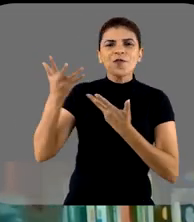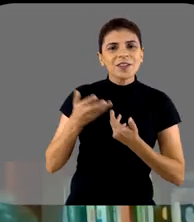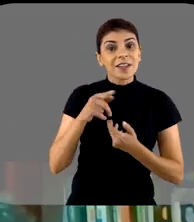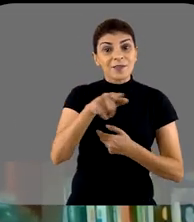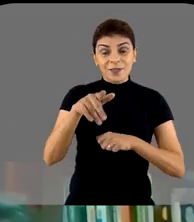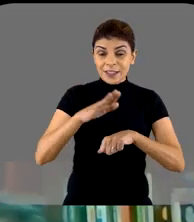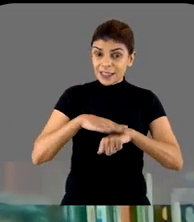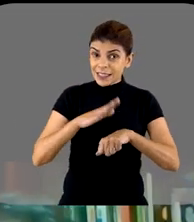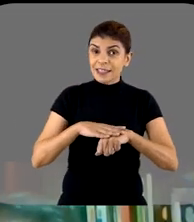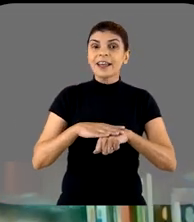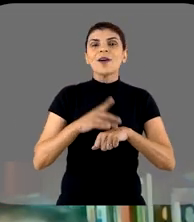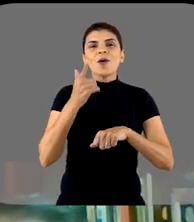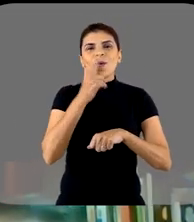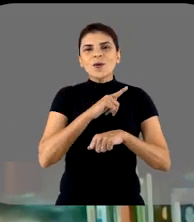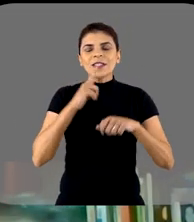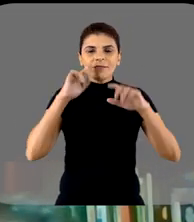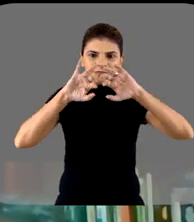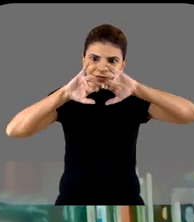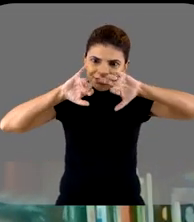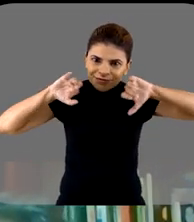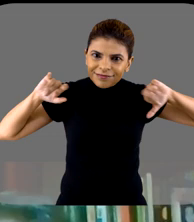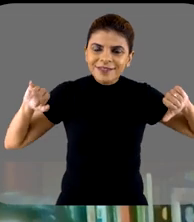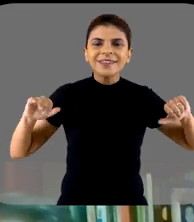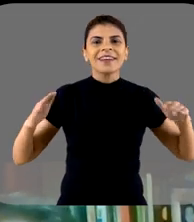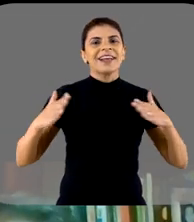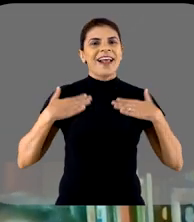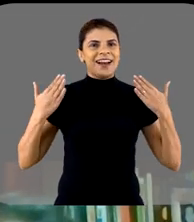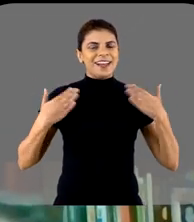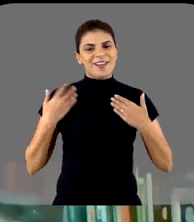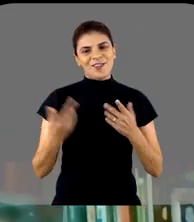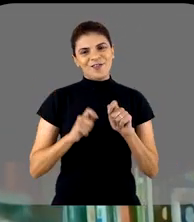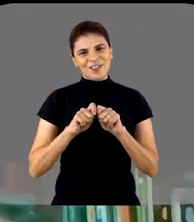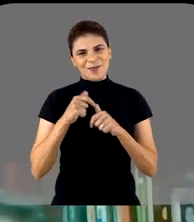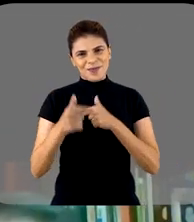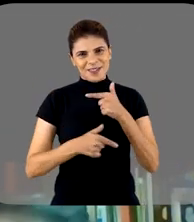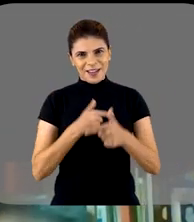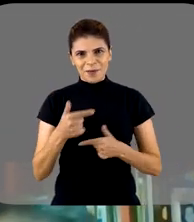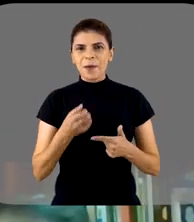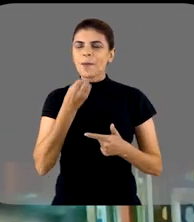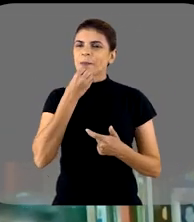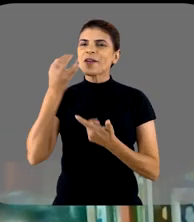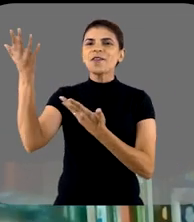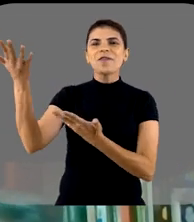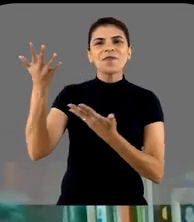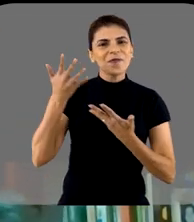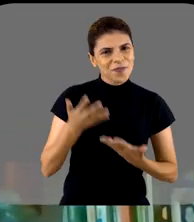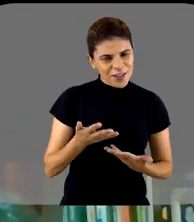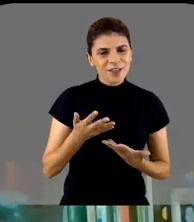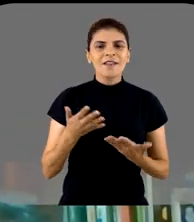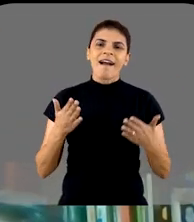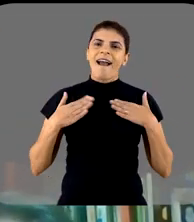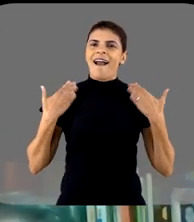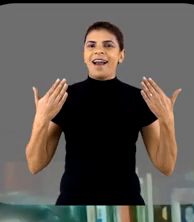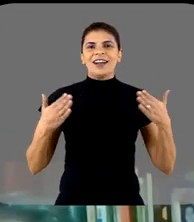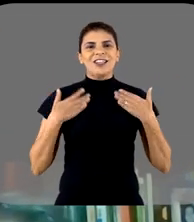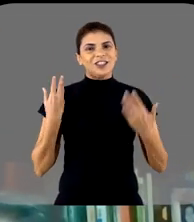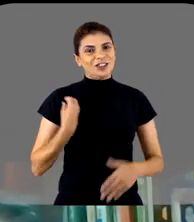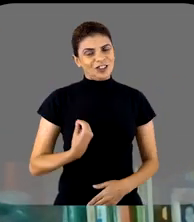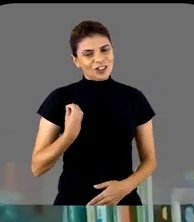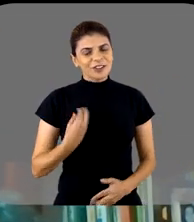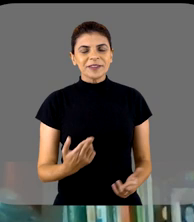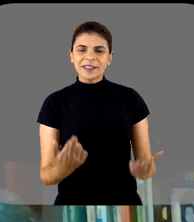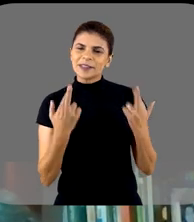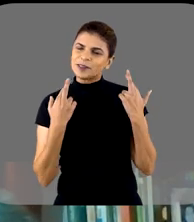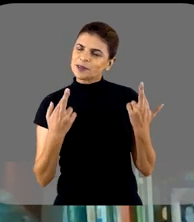insiste em te convidar, em atravessar esse curso com a alegria que a gente fez esse trabalho. Então, seja muito bem-vindo, é uma